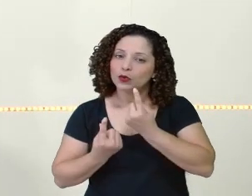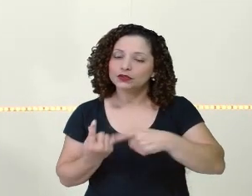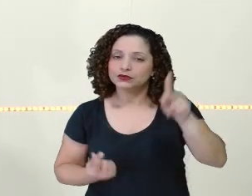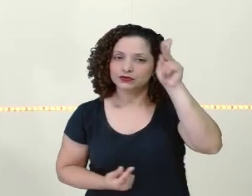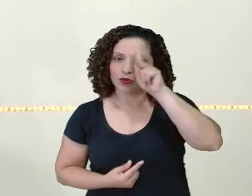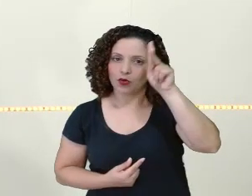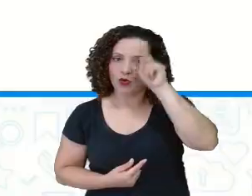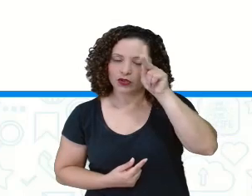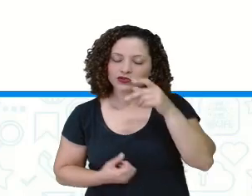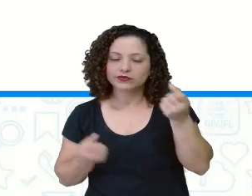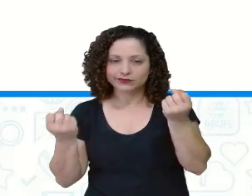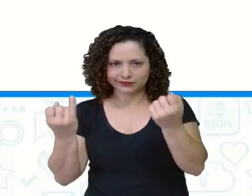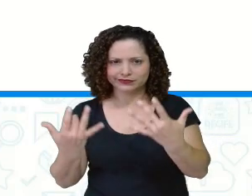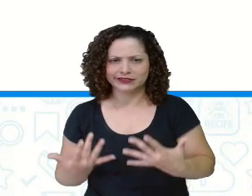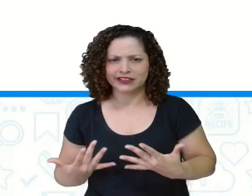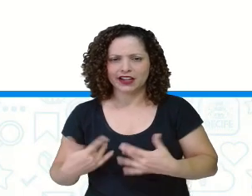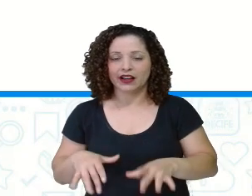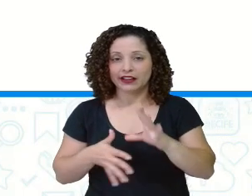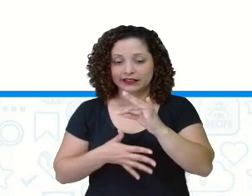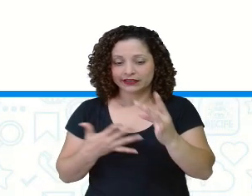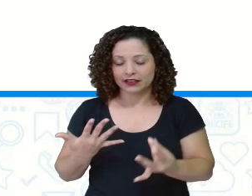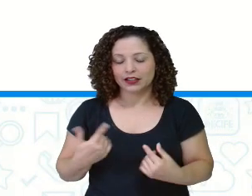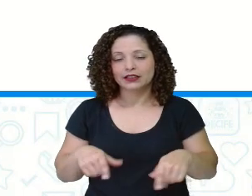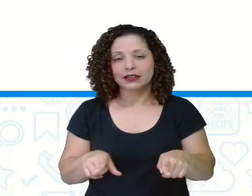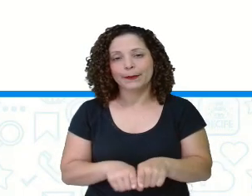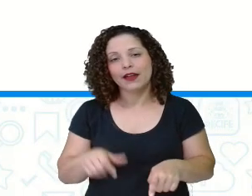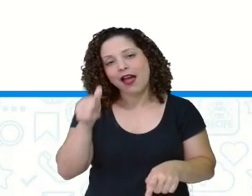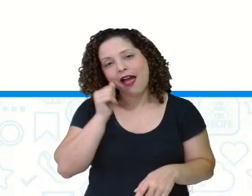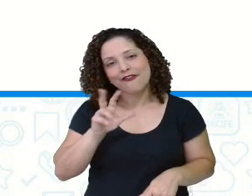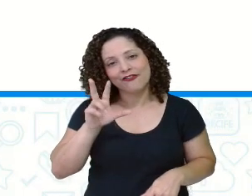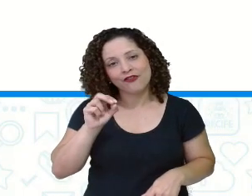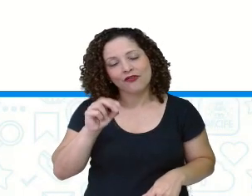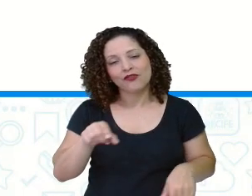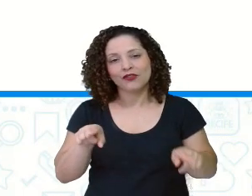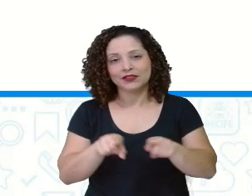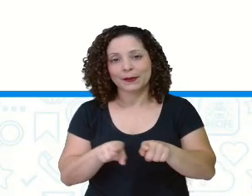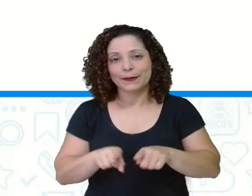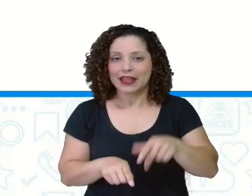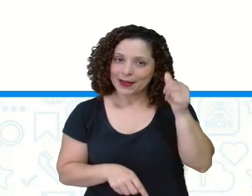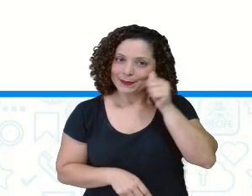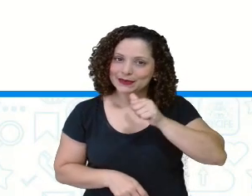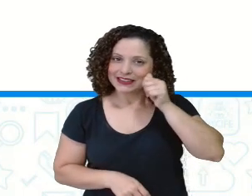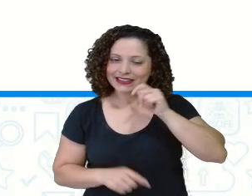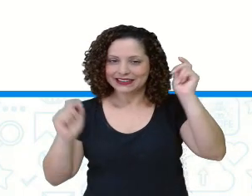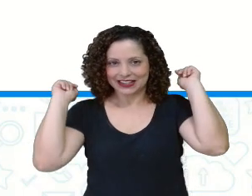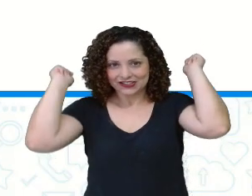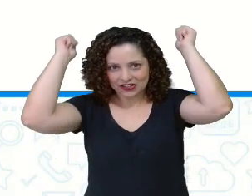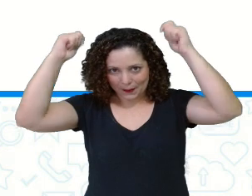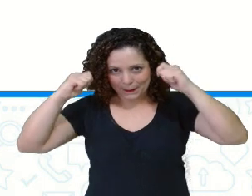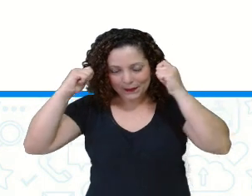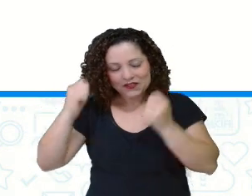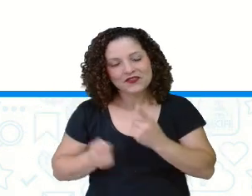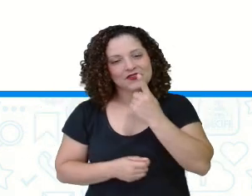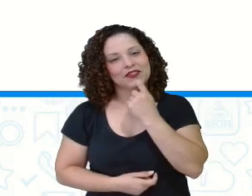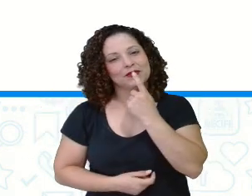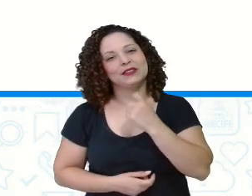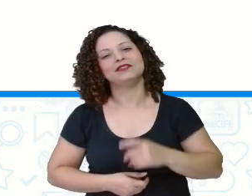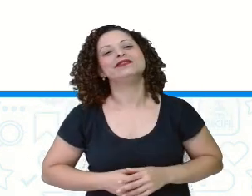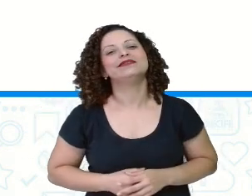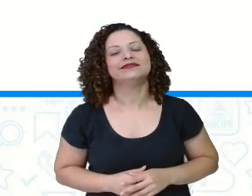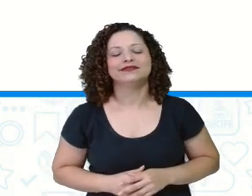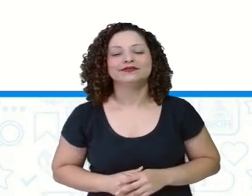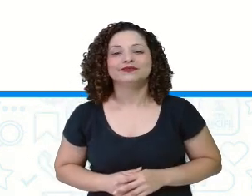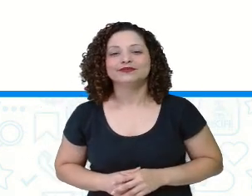aparecer lenhador. Tinha a vovozinha e tinha a personagem principal que é a Chapeuzinho Vermelho, tá?